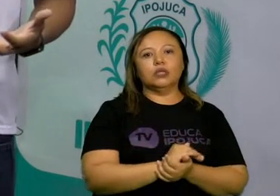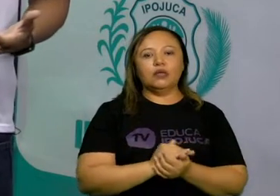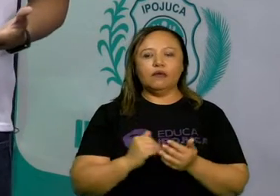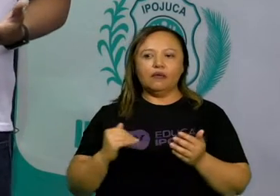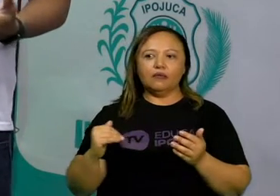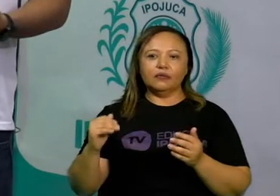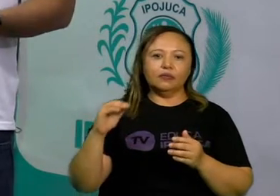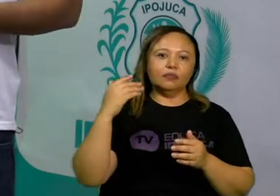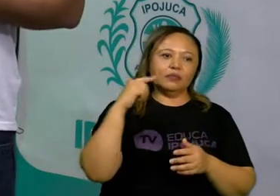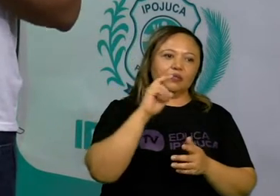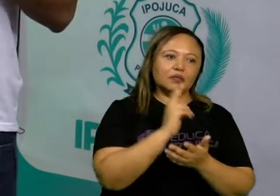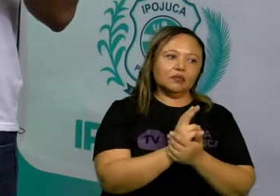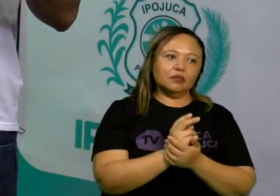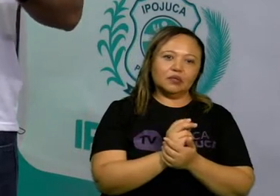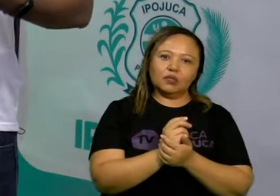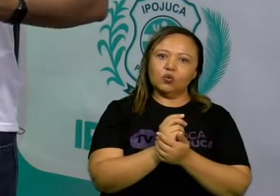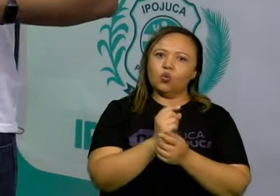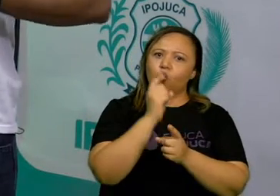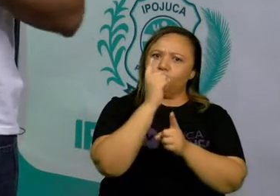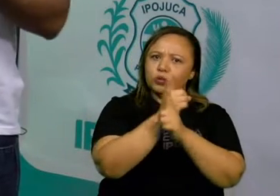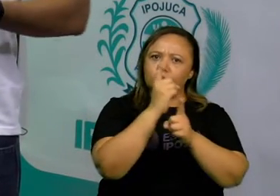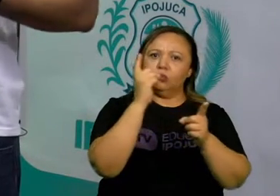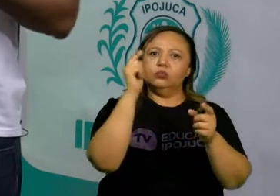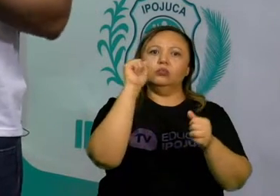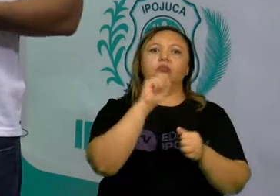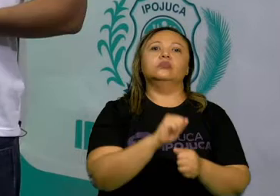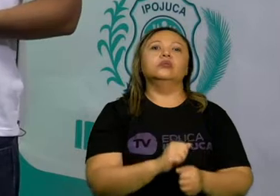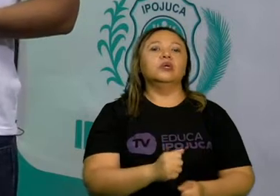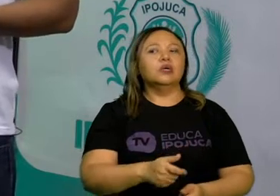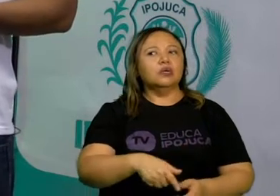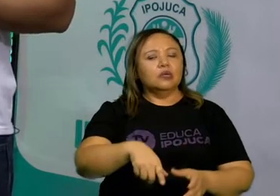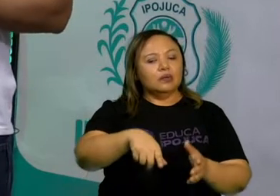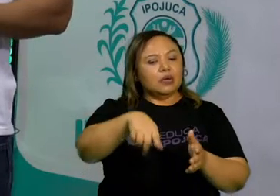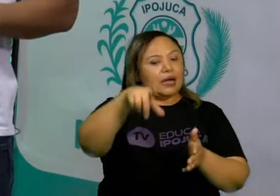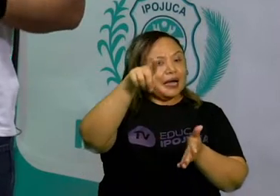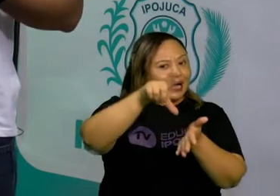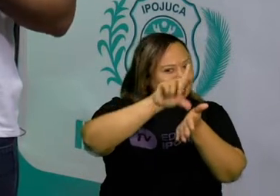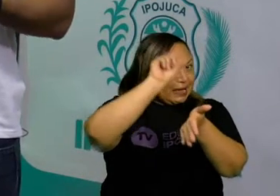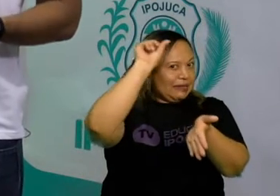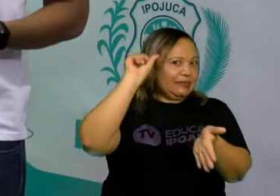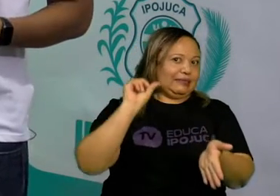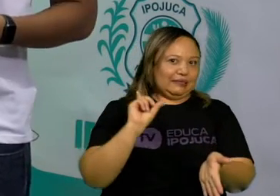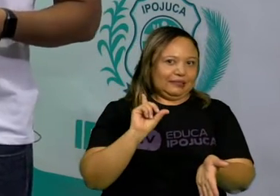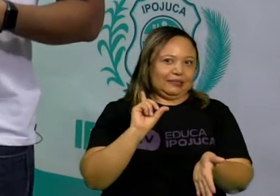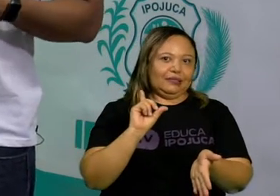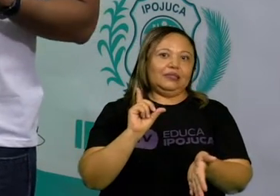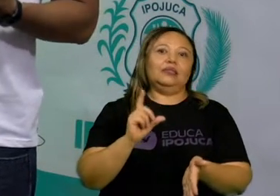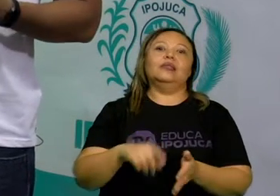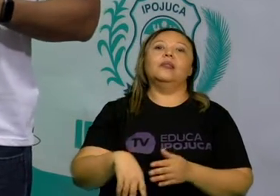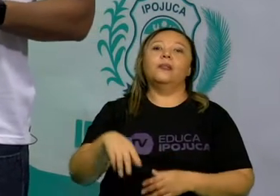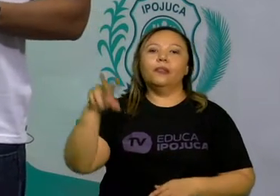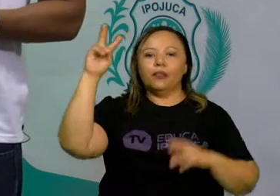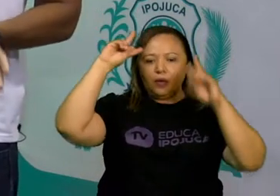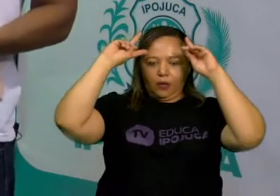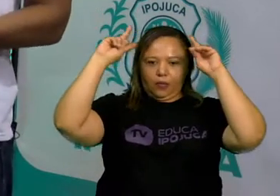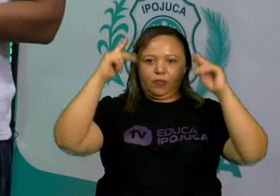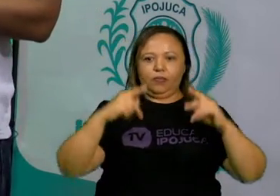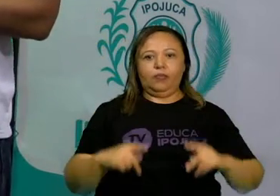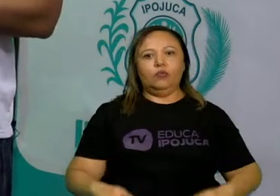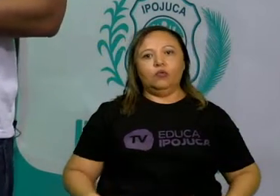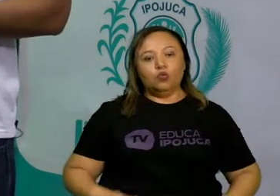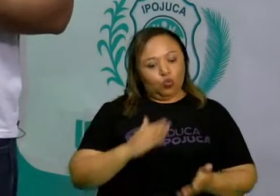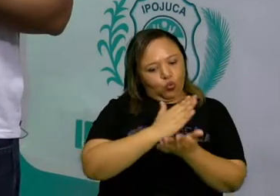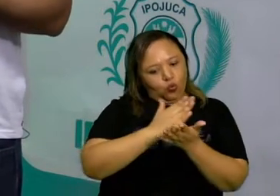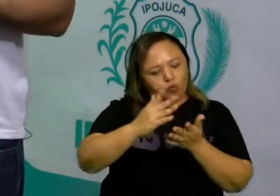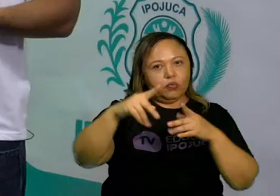ser encontrado desde a pré-história. Os estudos arqueológicos que foram